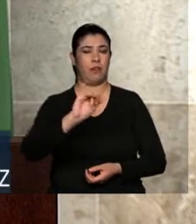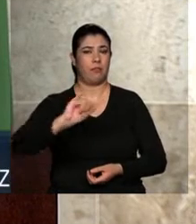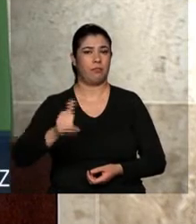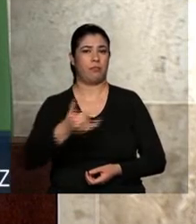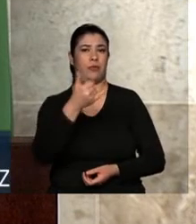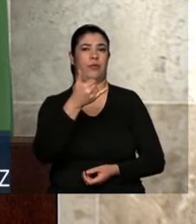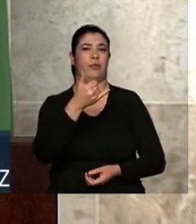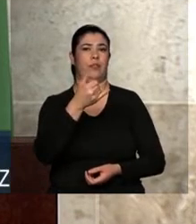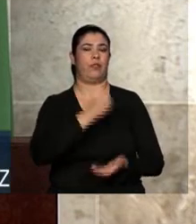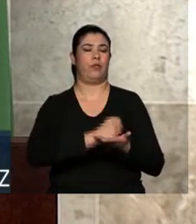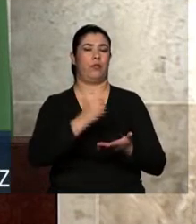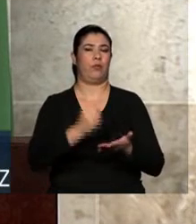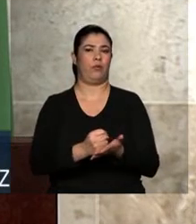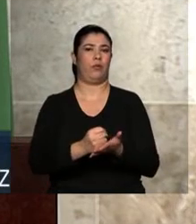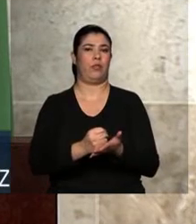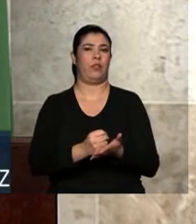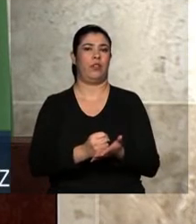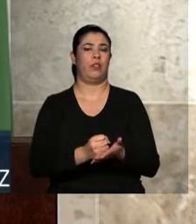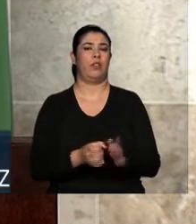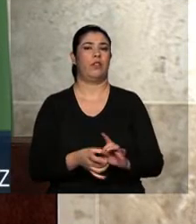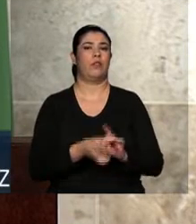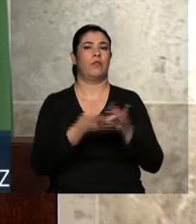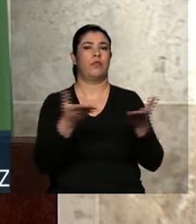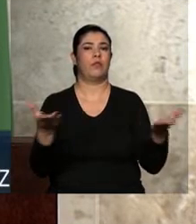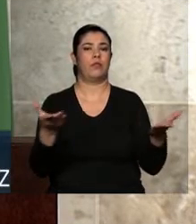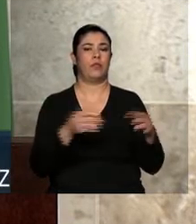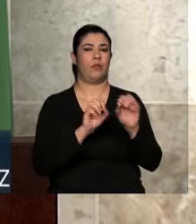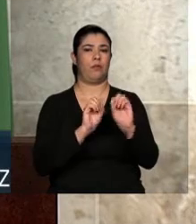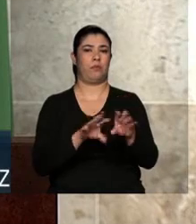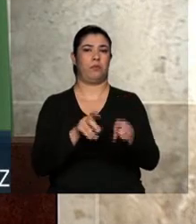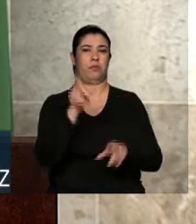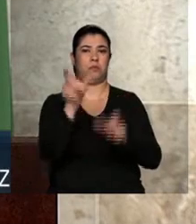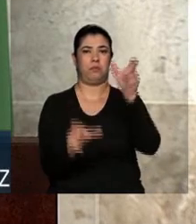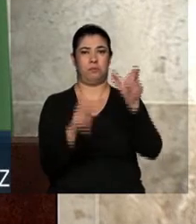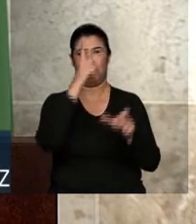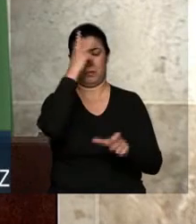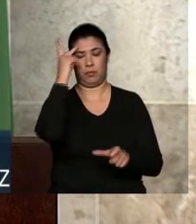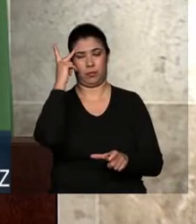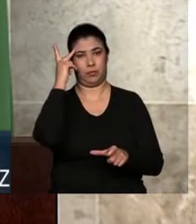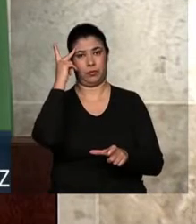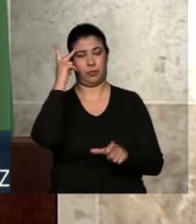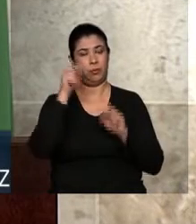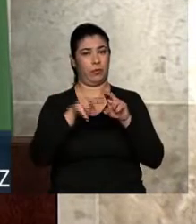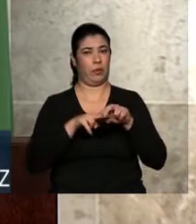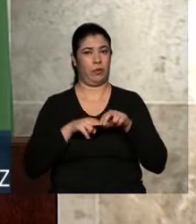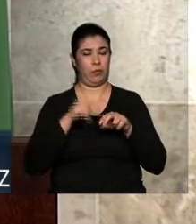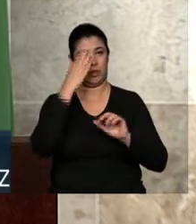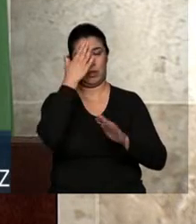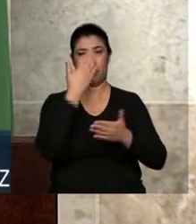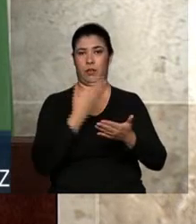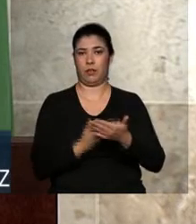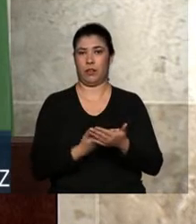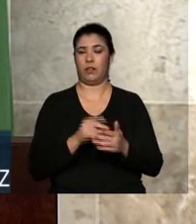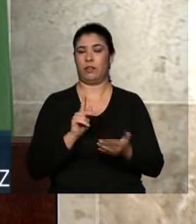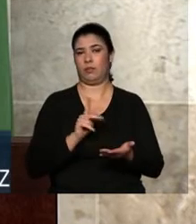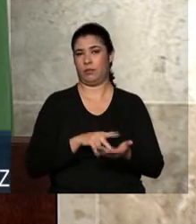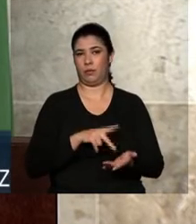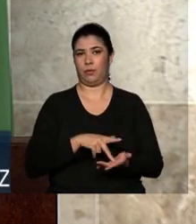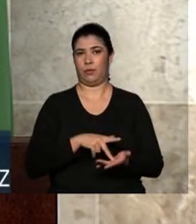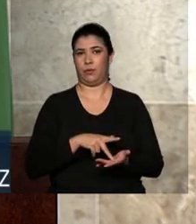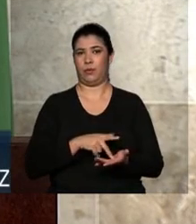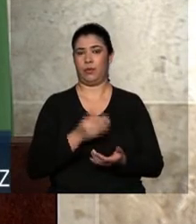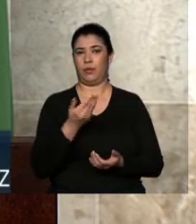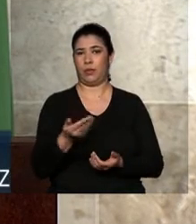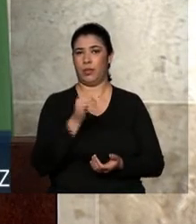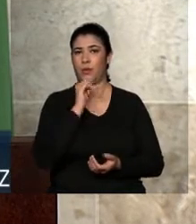para o ensino dessas pessoas. Daí porque eu acredito que o